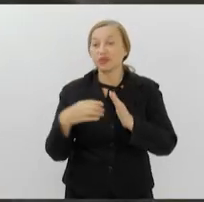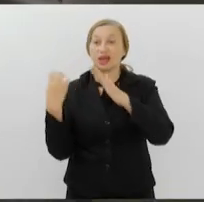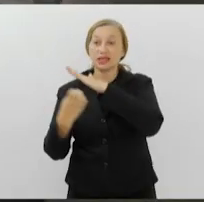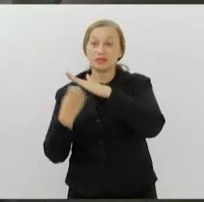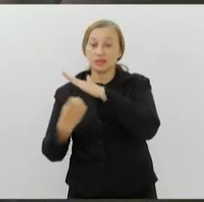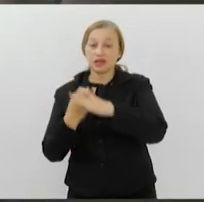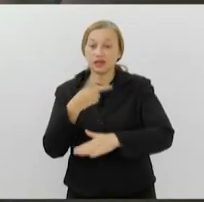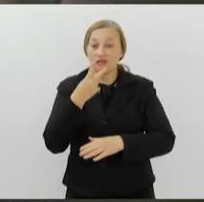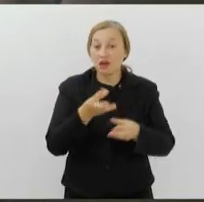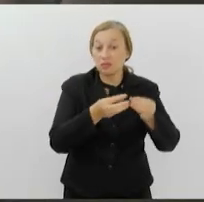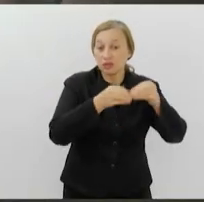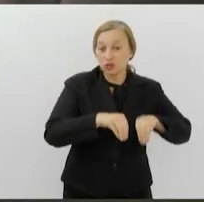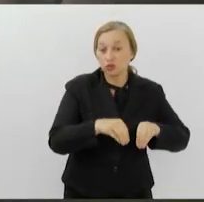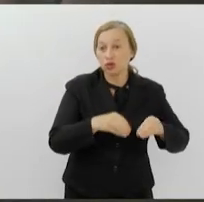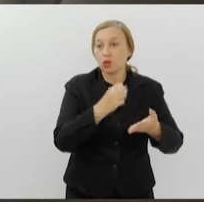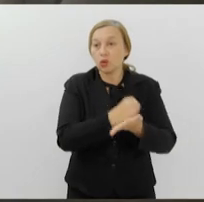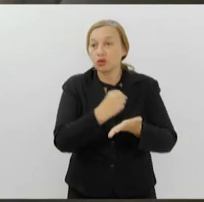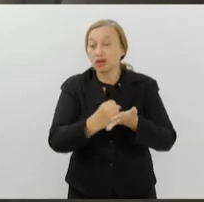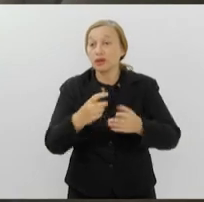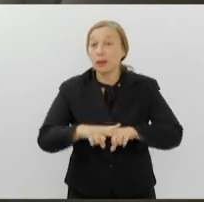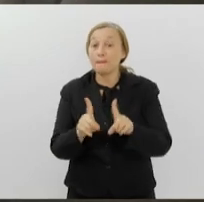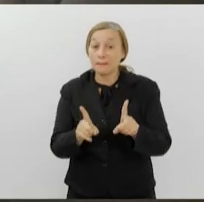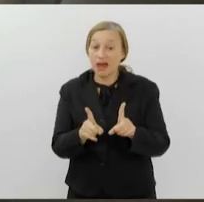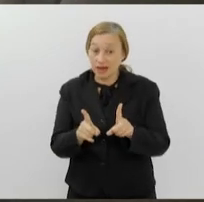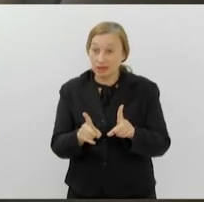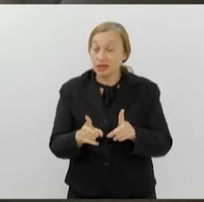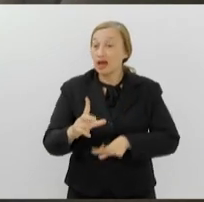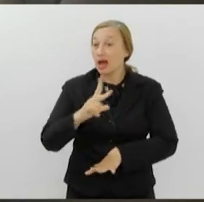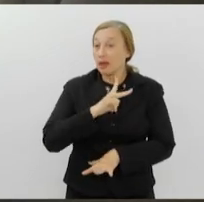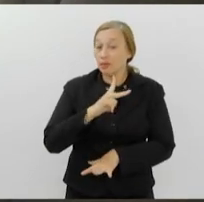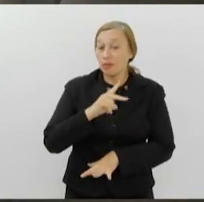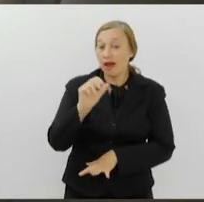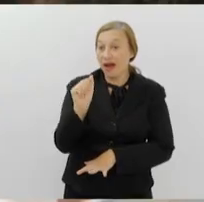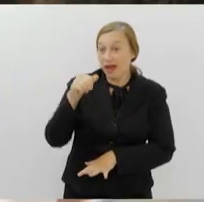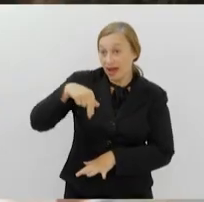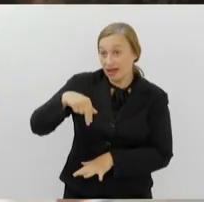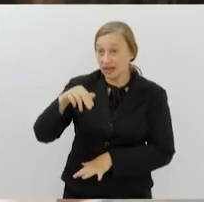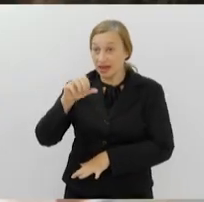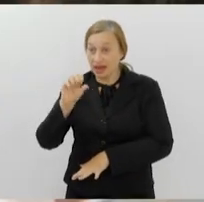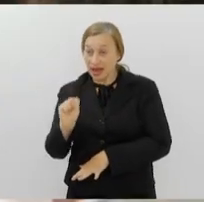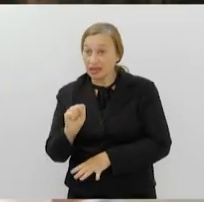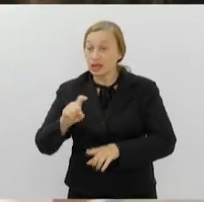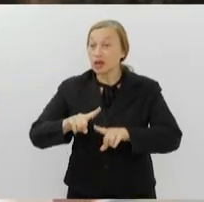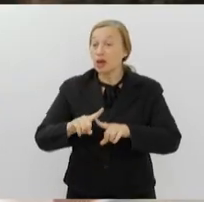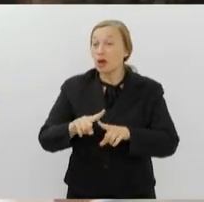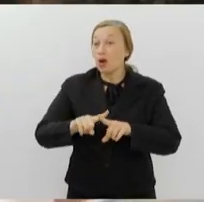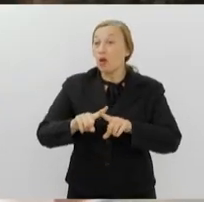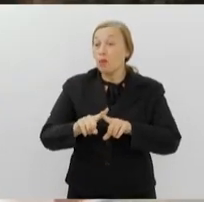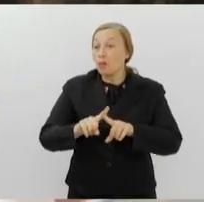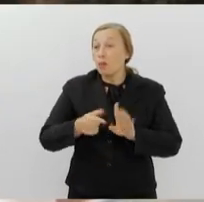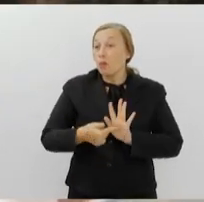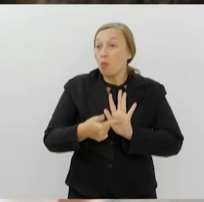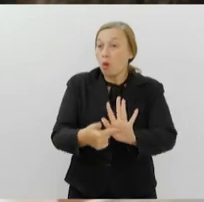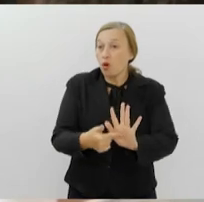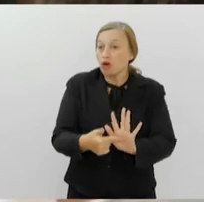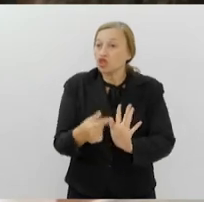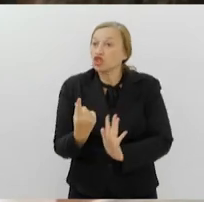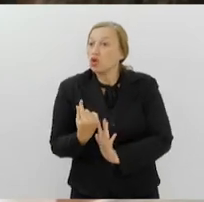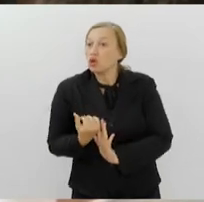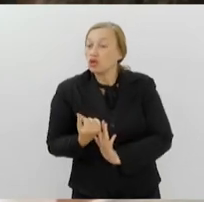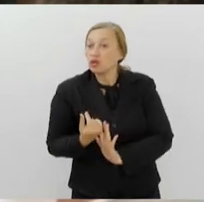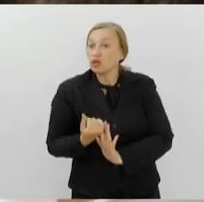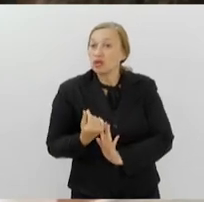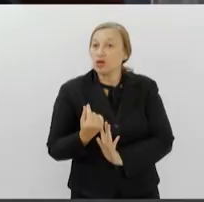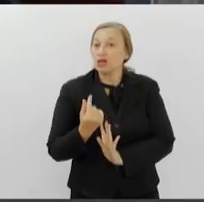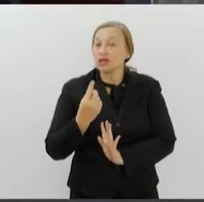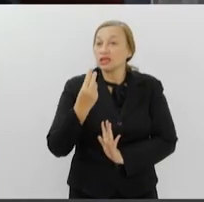prejuízo com esses contratos, mas dados da própria ANS apontam um lucro líquido de 3,3 bilhões de